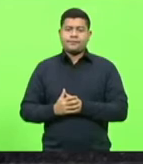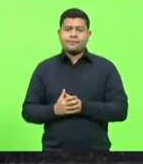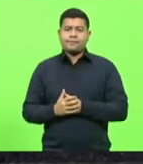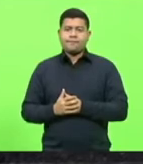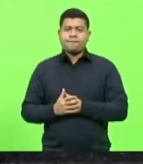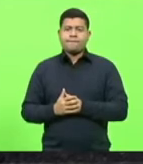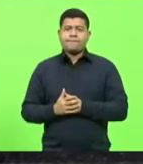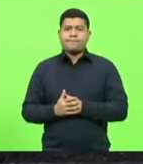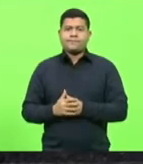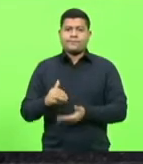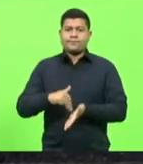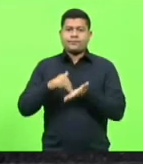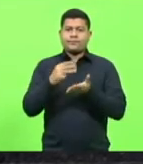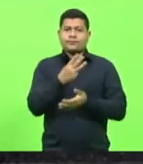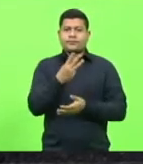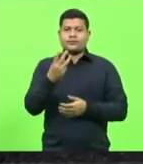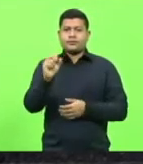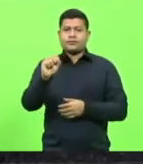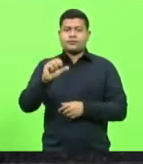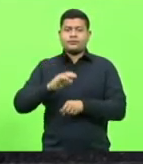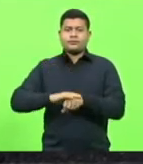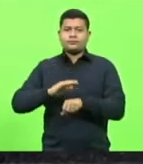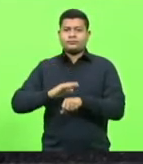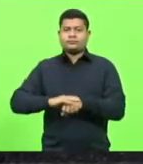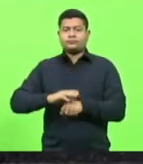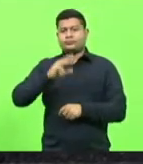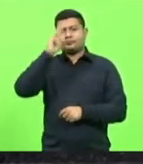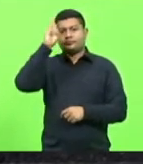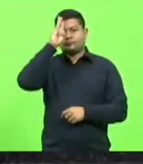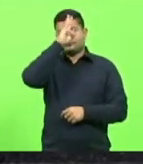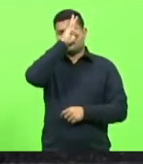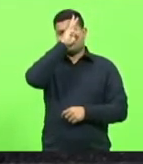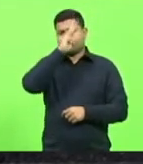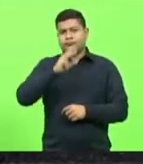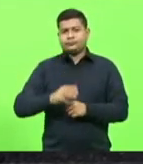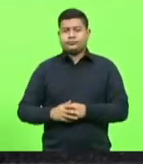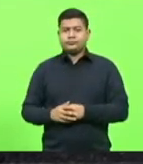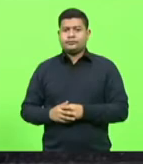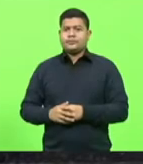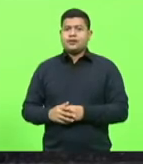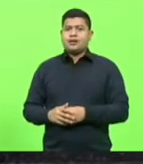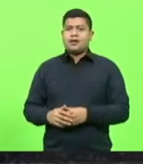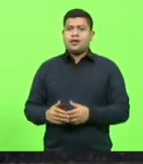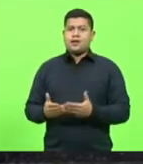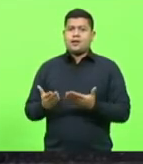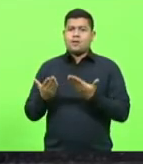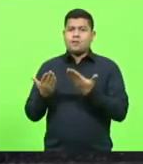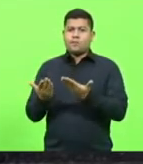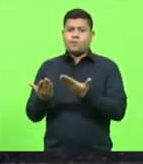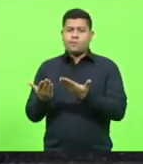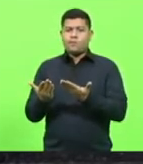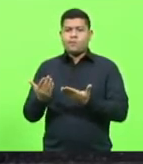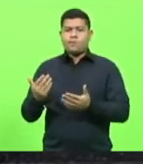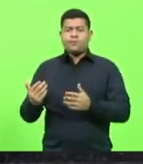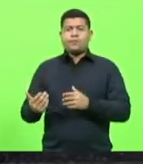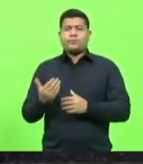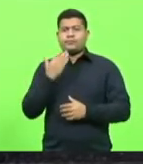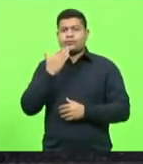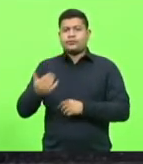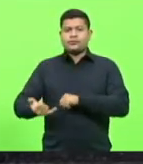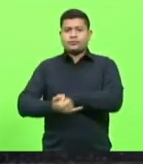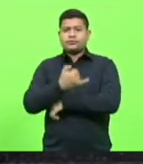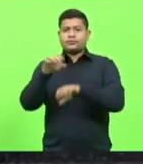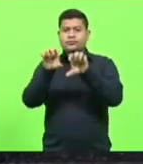Moção número 338. Deputado Volney Weber. Apelando ao ministro da Infraestrutura por urgência e